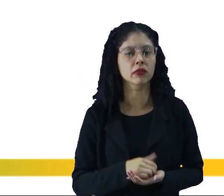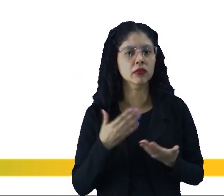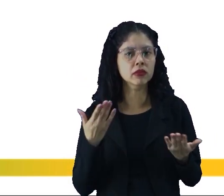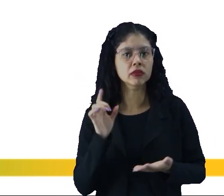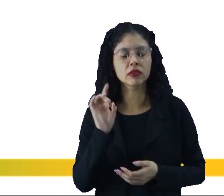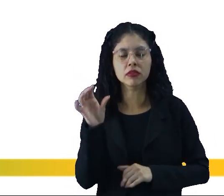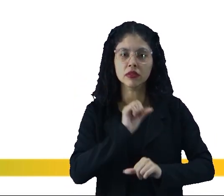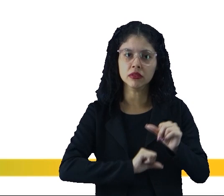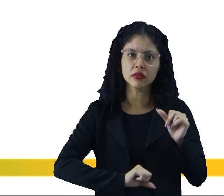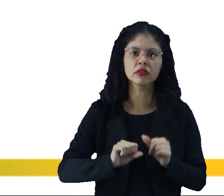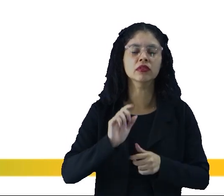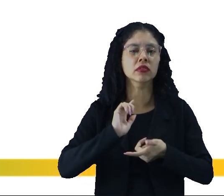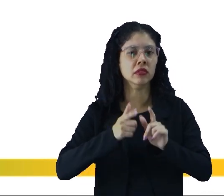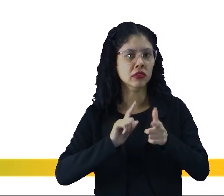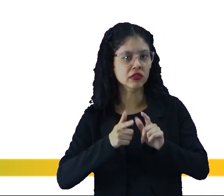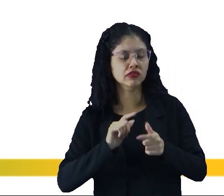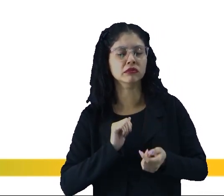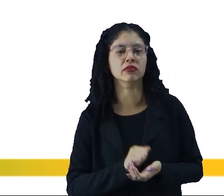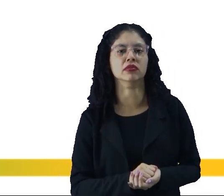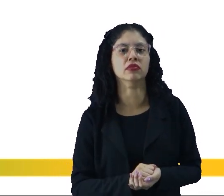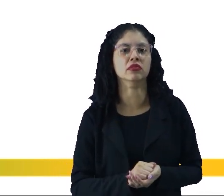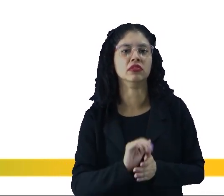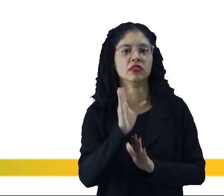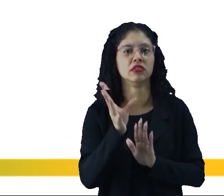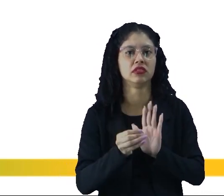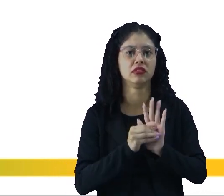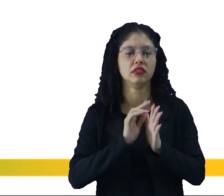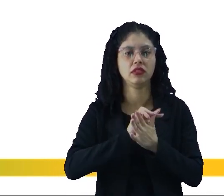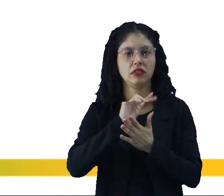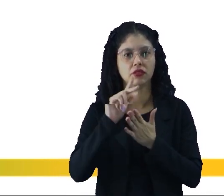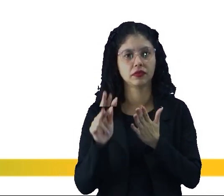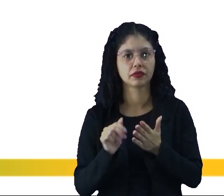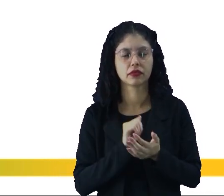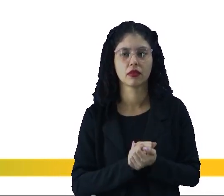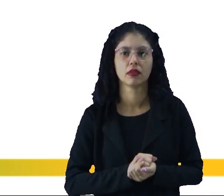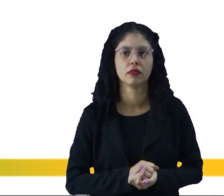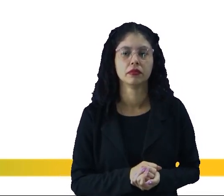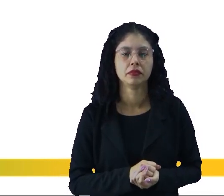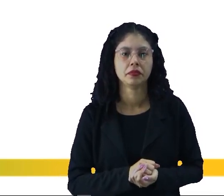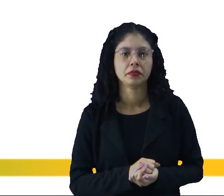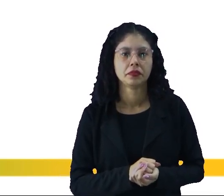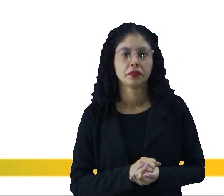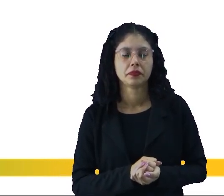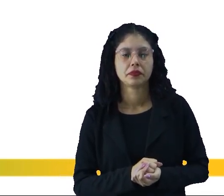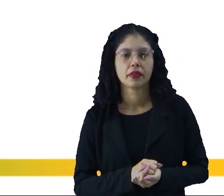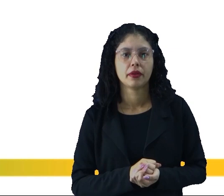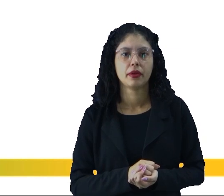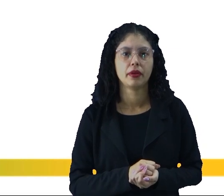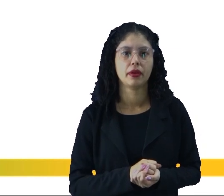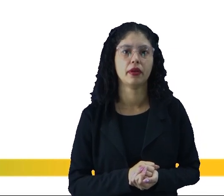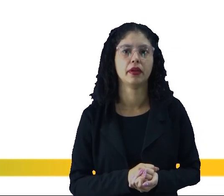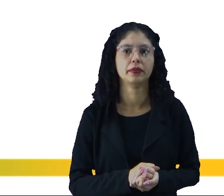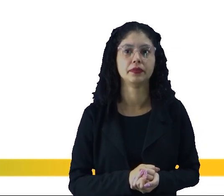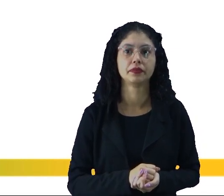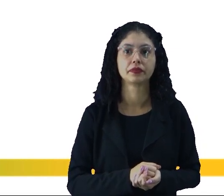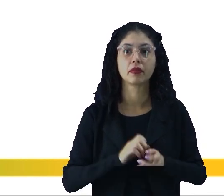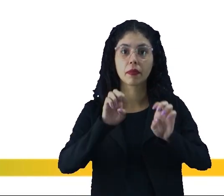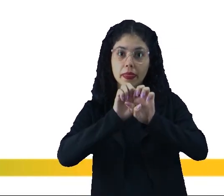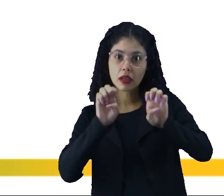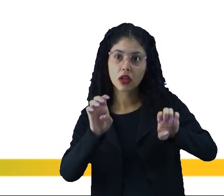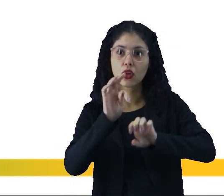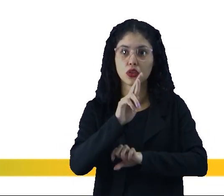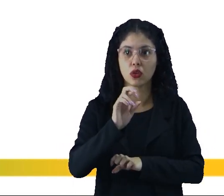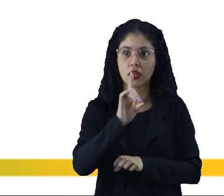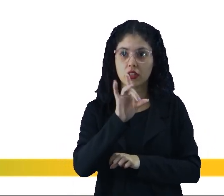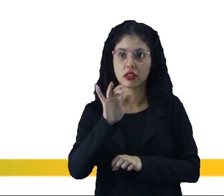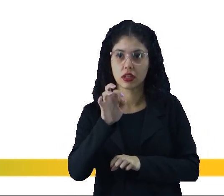Então só trocou também as letras, né? E foi colocado outras variáveis aí, então. Agora a equação de Torricelli, ou a